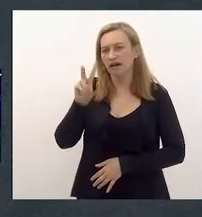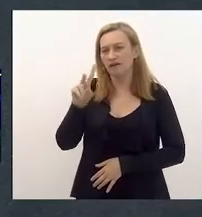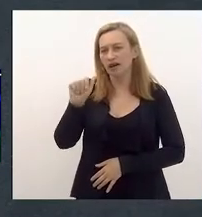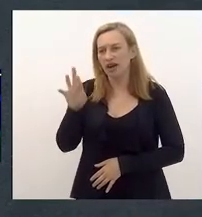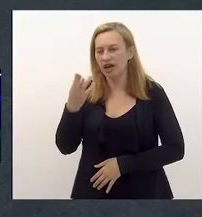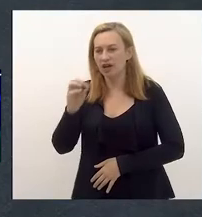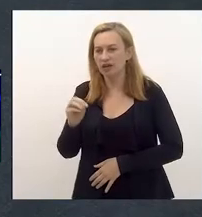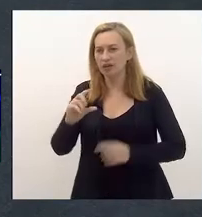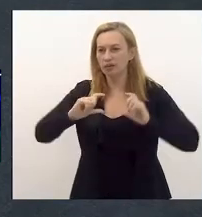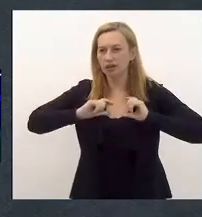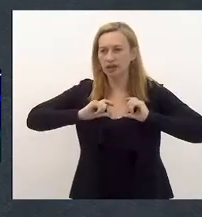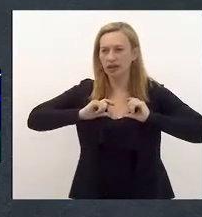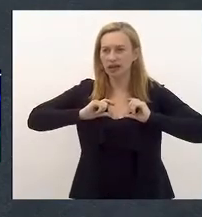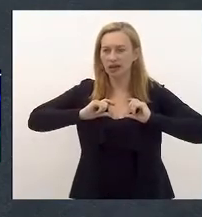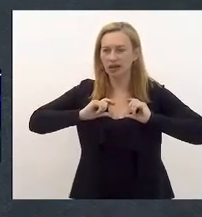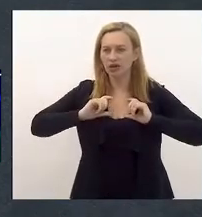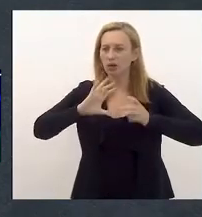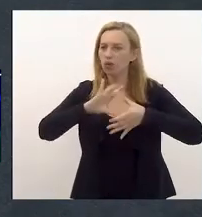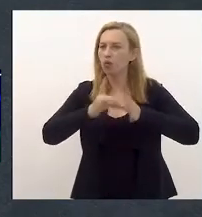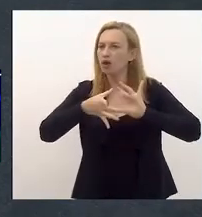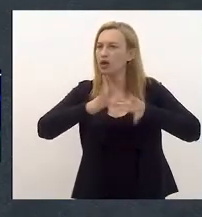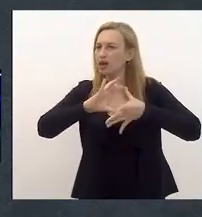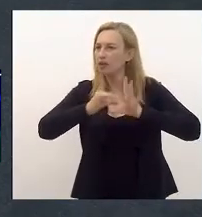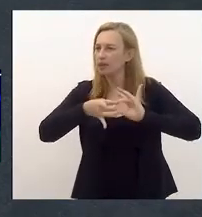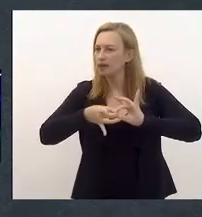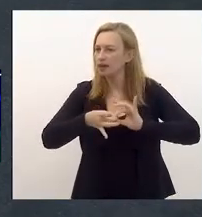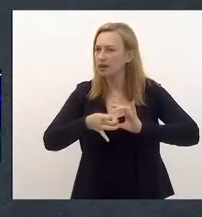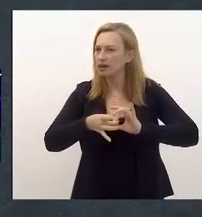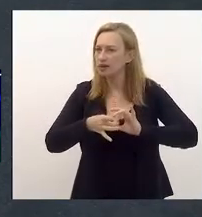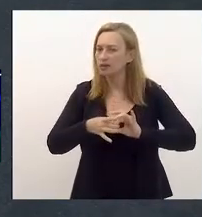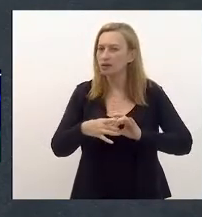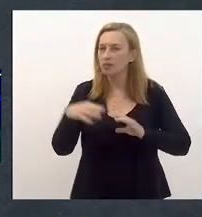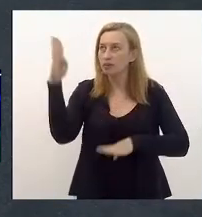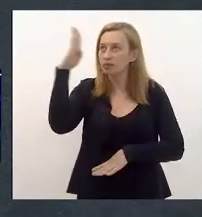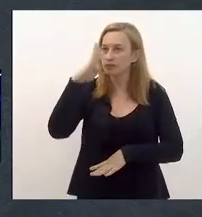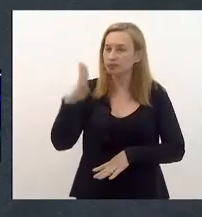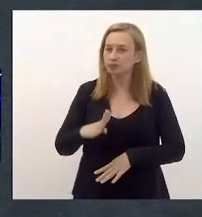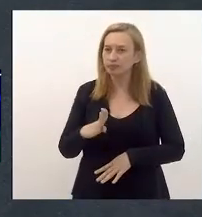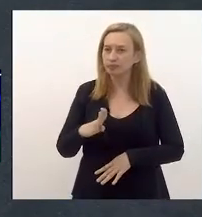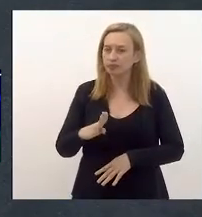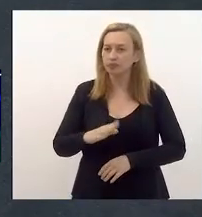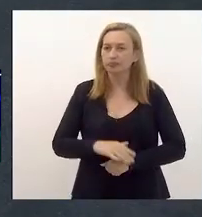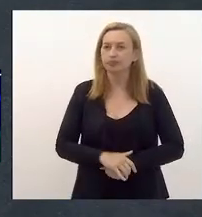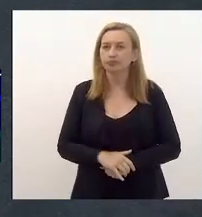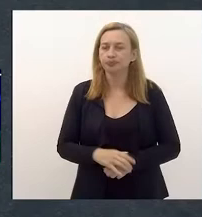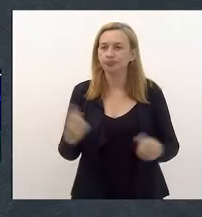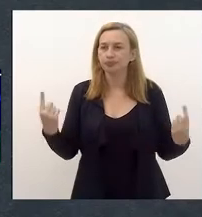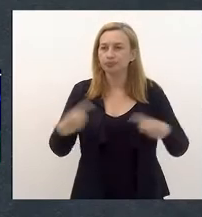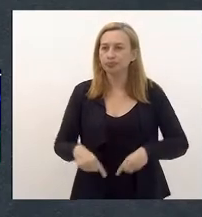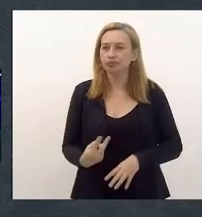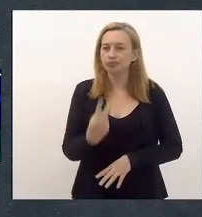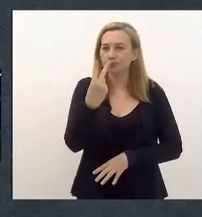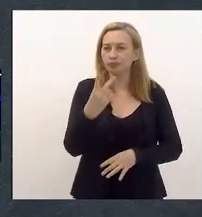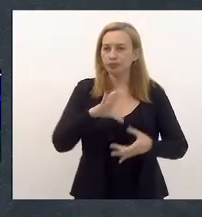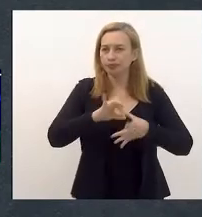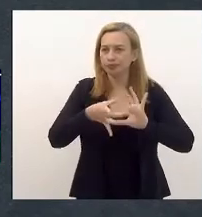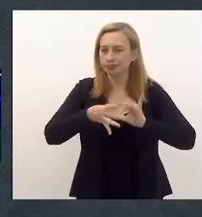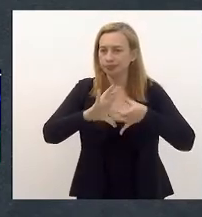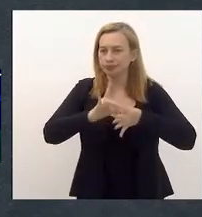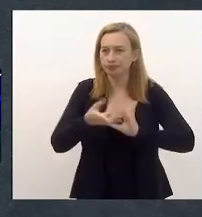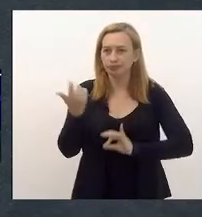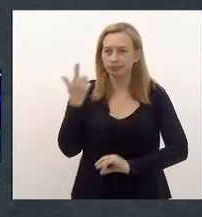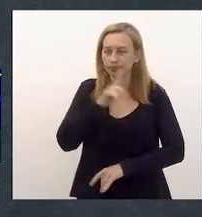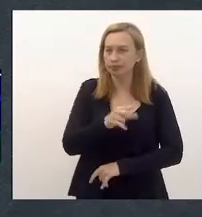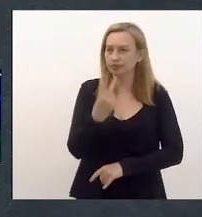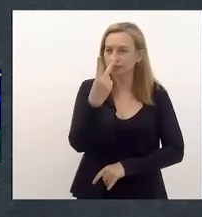conquistar uma medalha olímpica para o Brasil. Ele disputou duas Olimpíadas e ganhou as duas